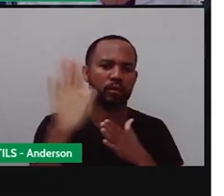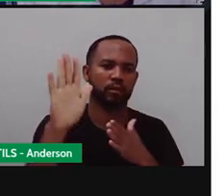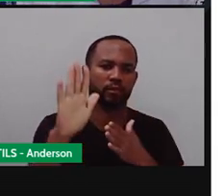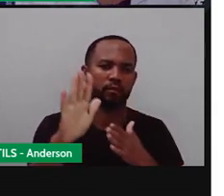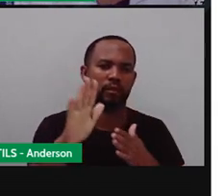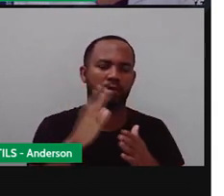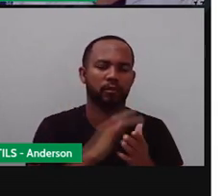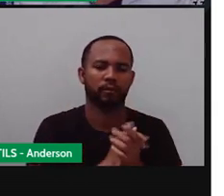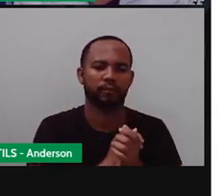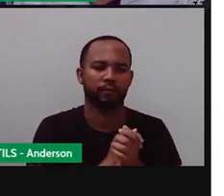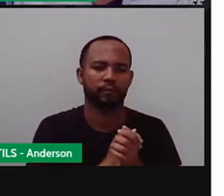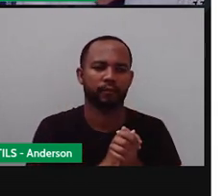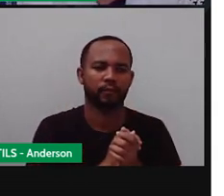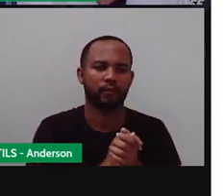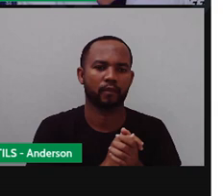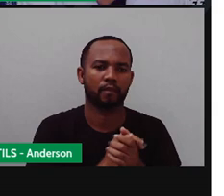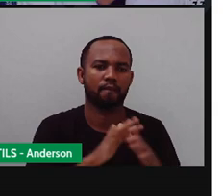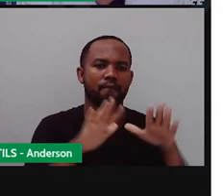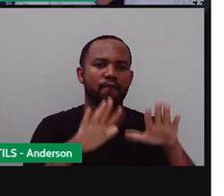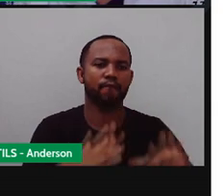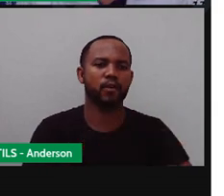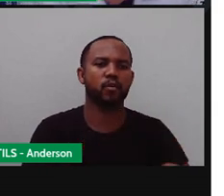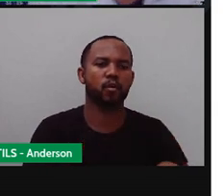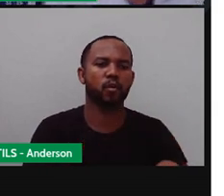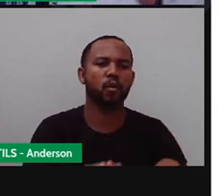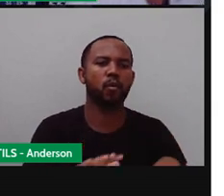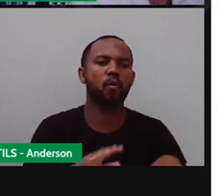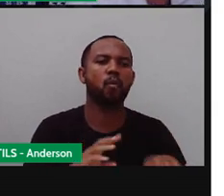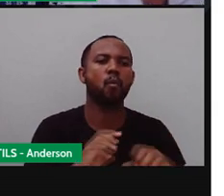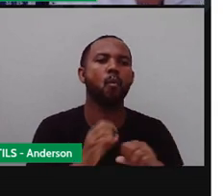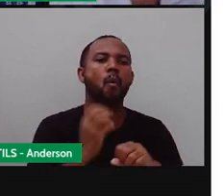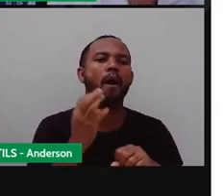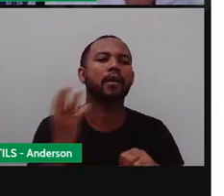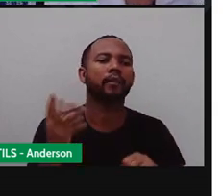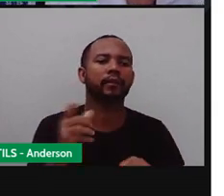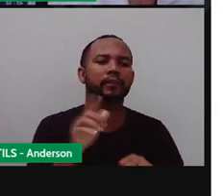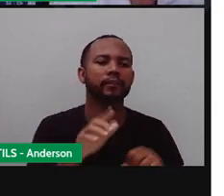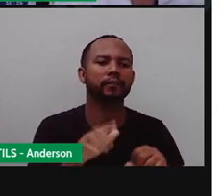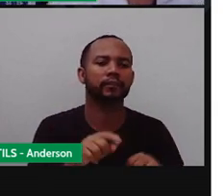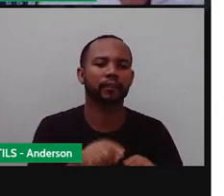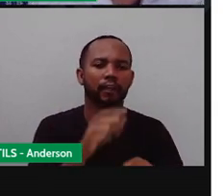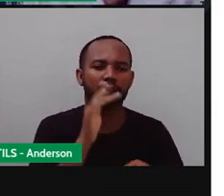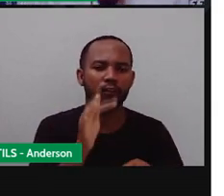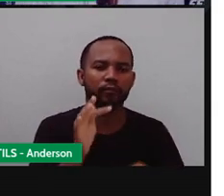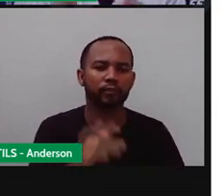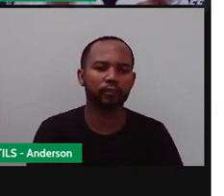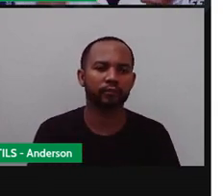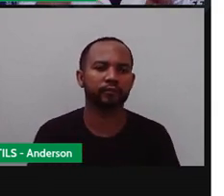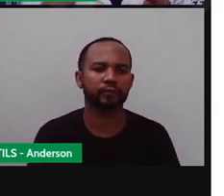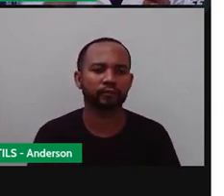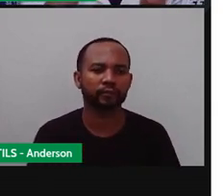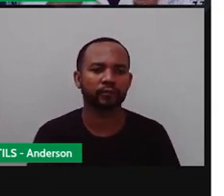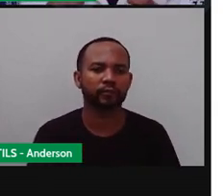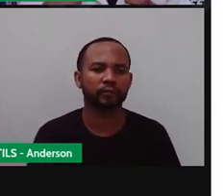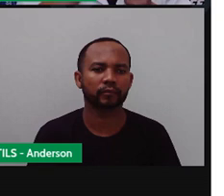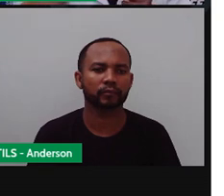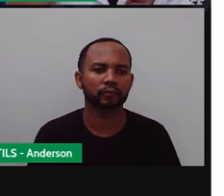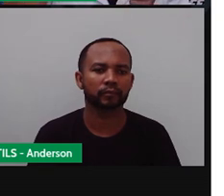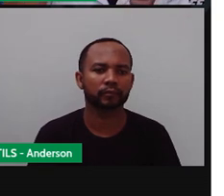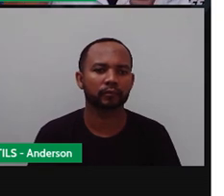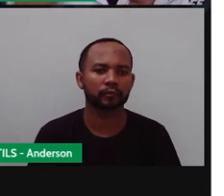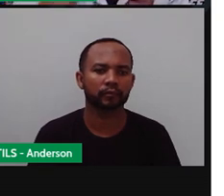Quantas joaninhas irão ficar? Então eu tenho quantas joaninhas? Seis. Olha só. Uma.